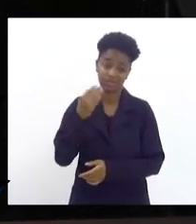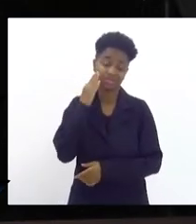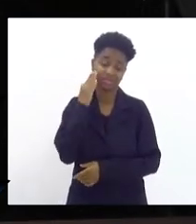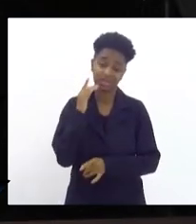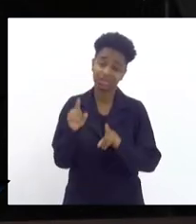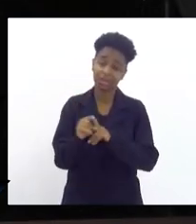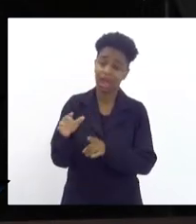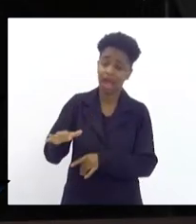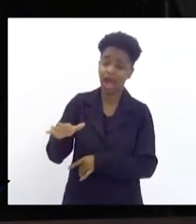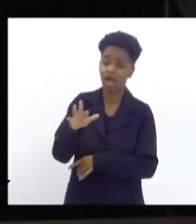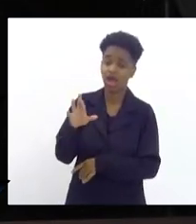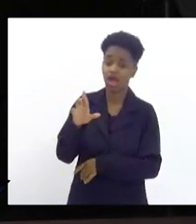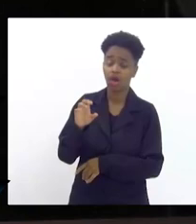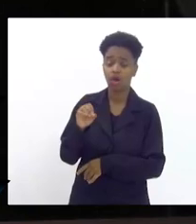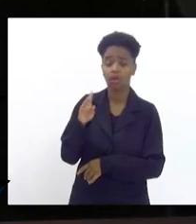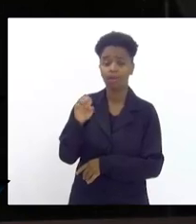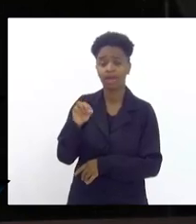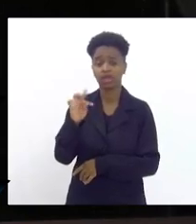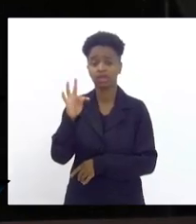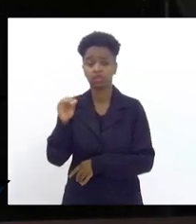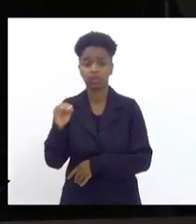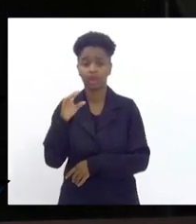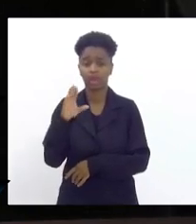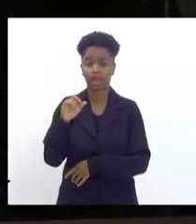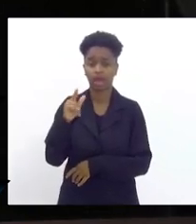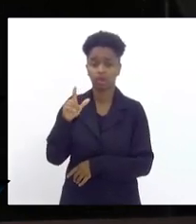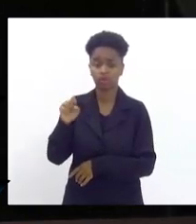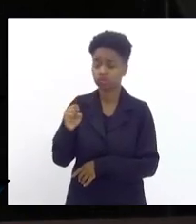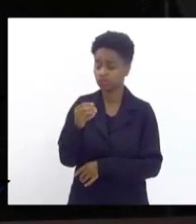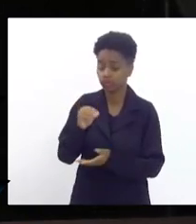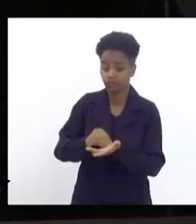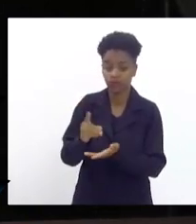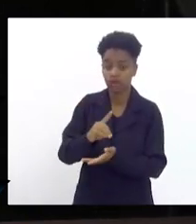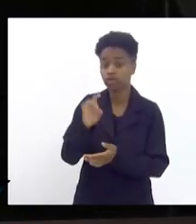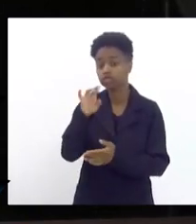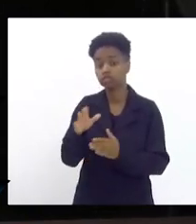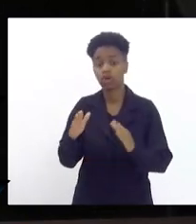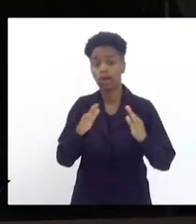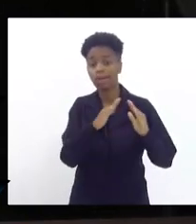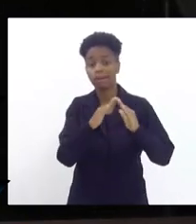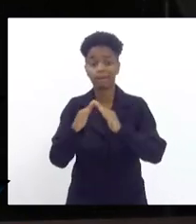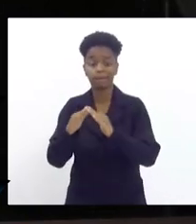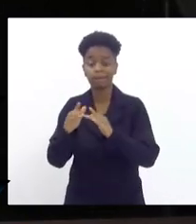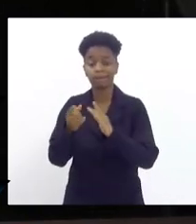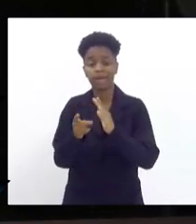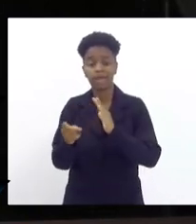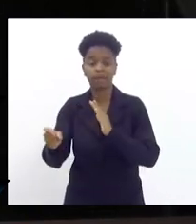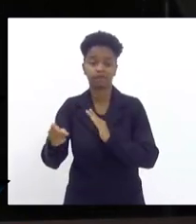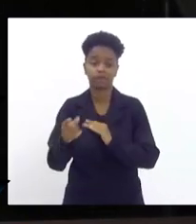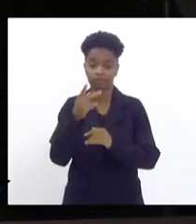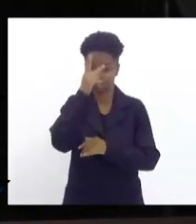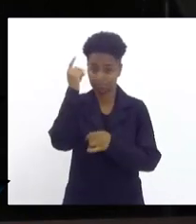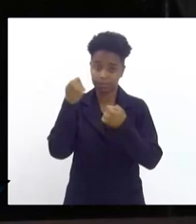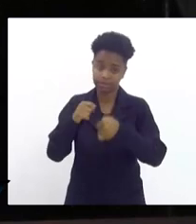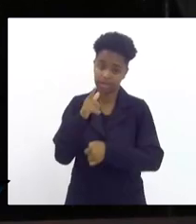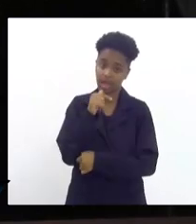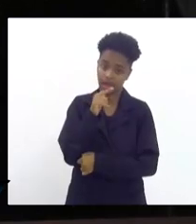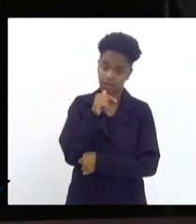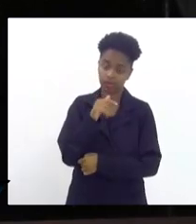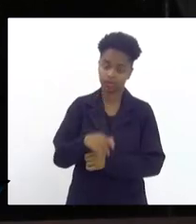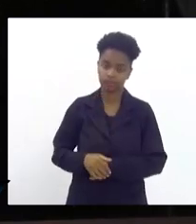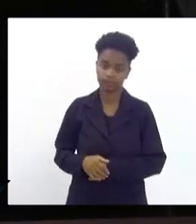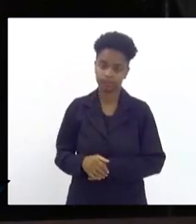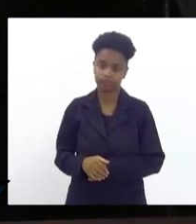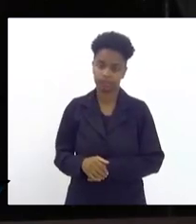Roberto Carlos do empresário falta nas áreas da periferia onde o povo precisa muito de ter um abastecimento de água por que deputado